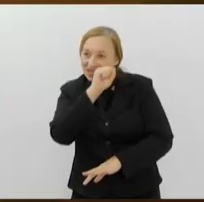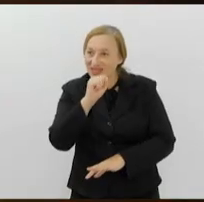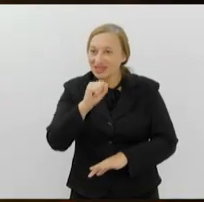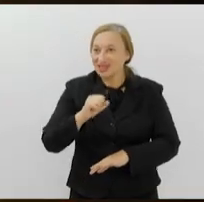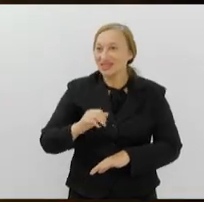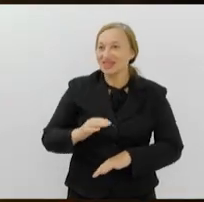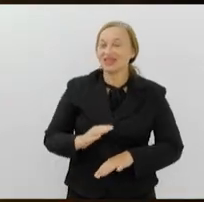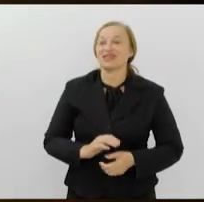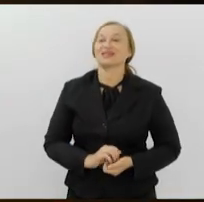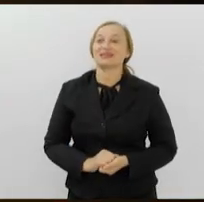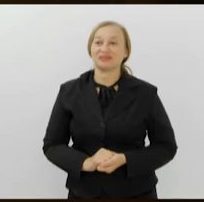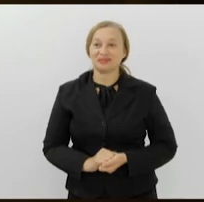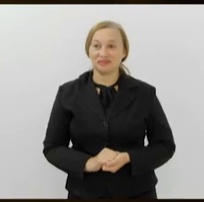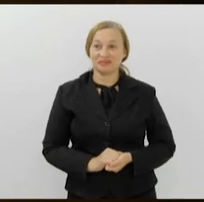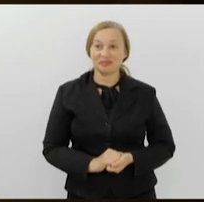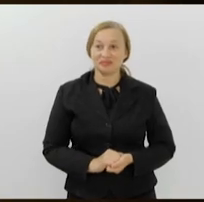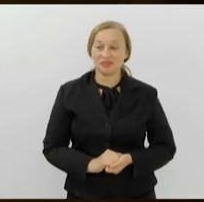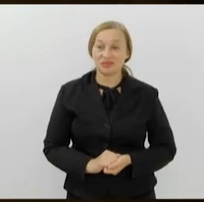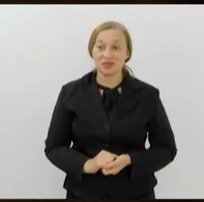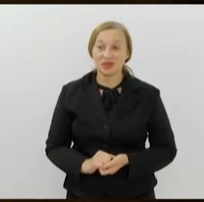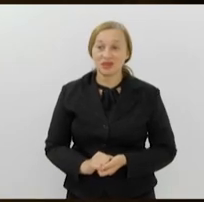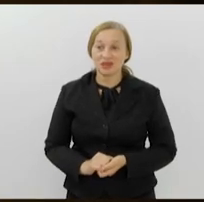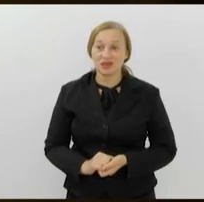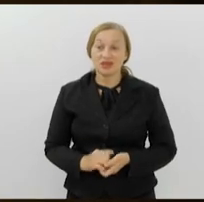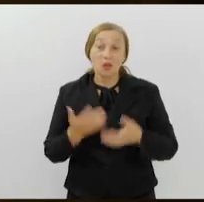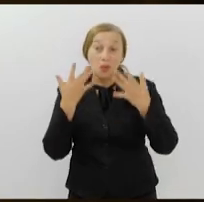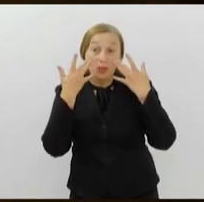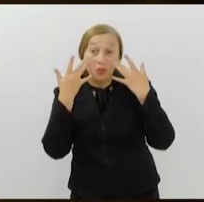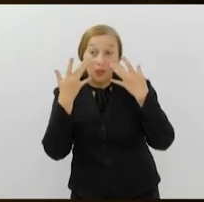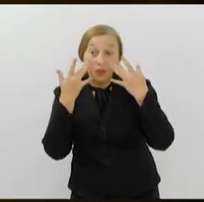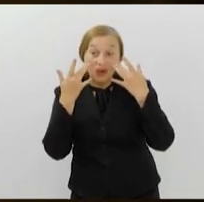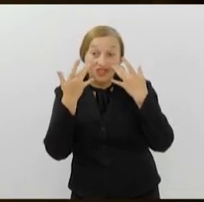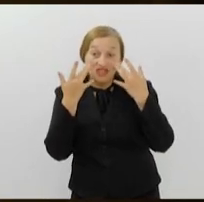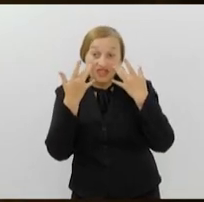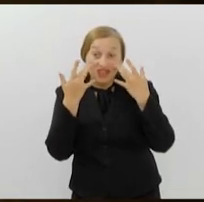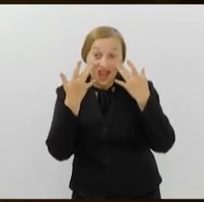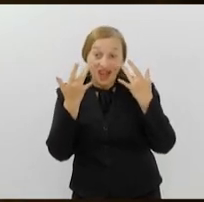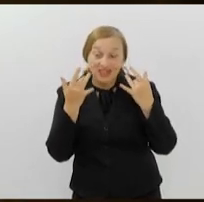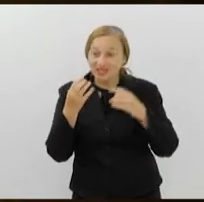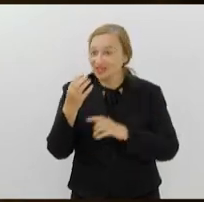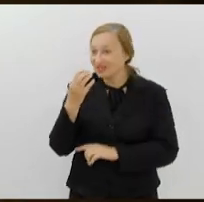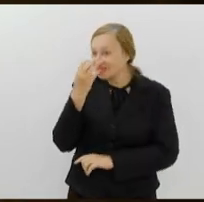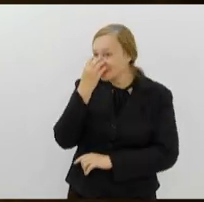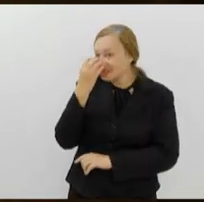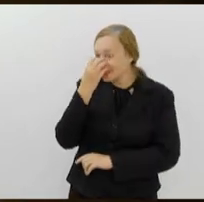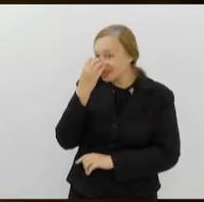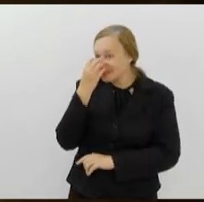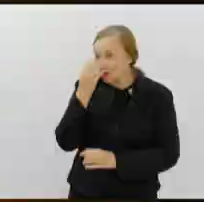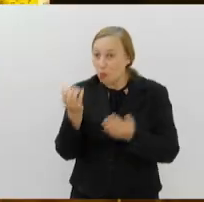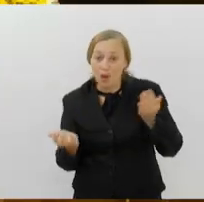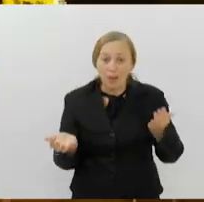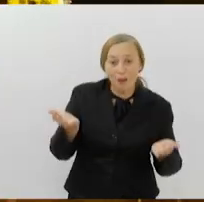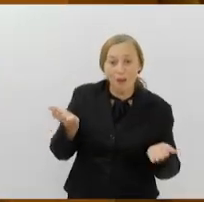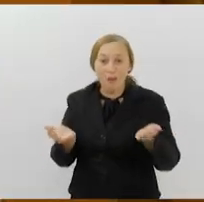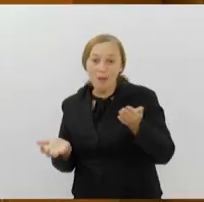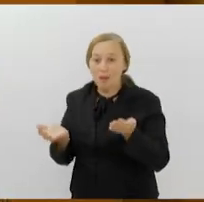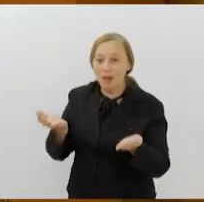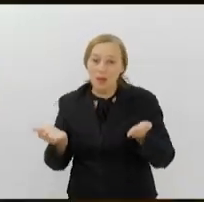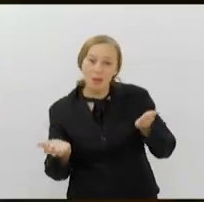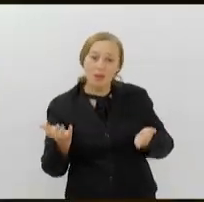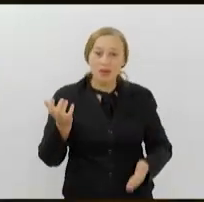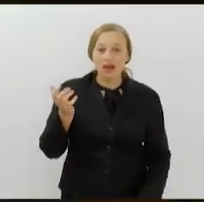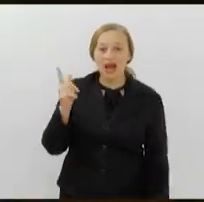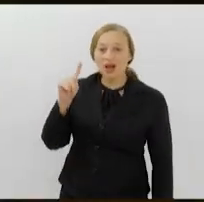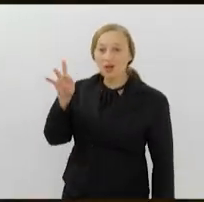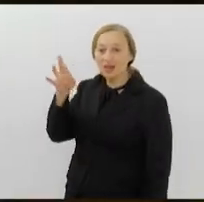além do tempo. O espetáculo combina elementos do teatro e circo com números de acrobacias, malabarismos e